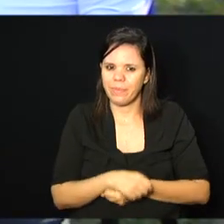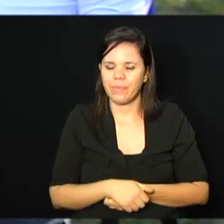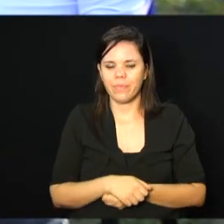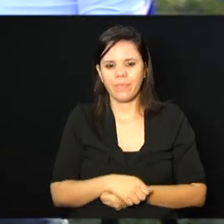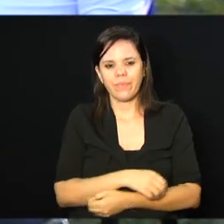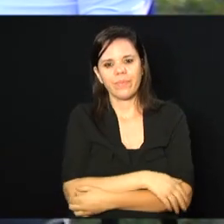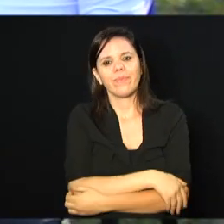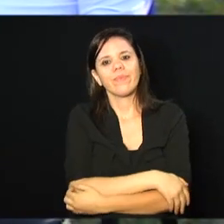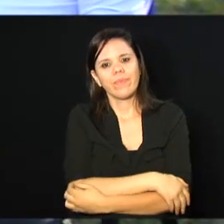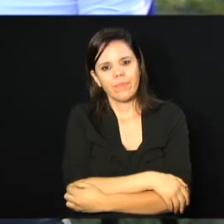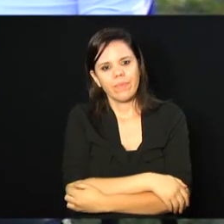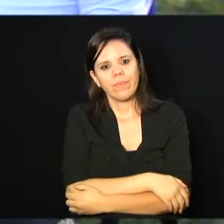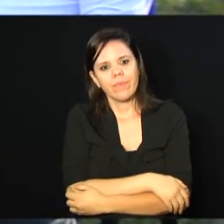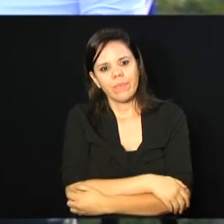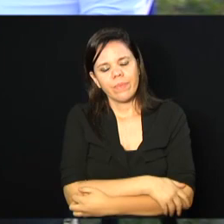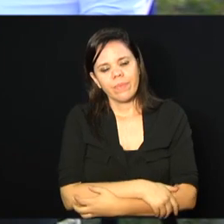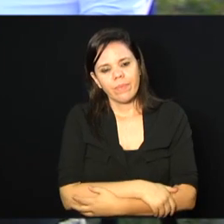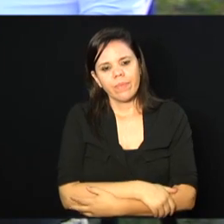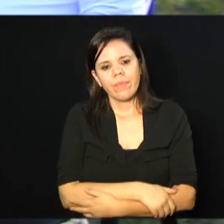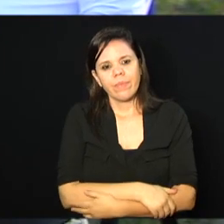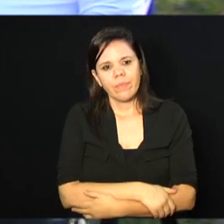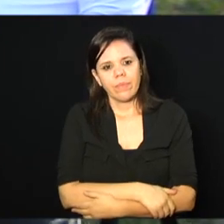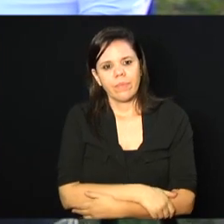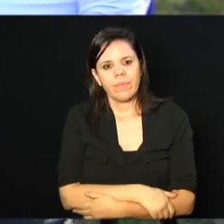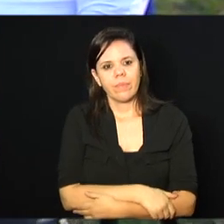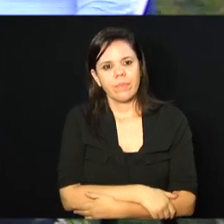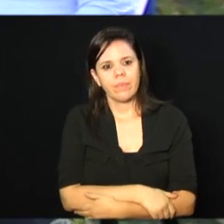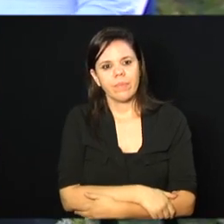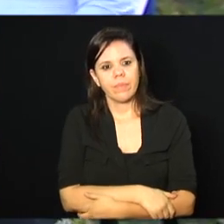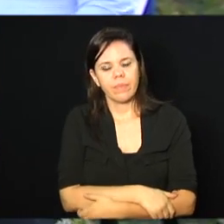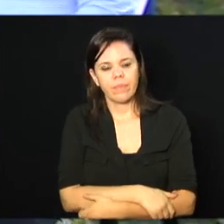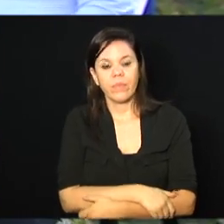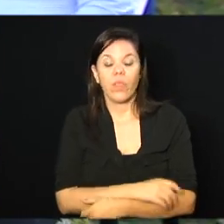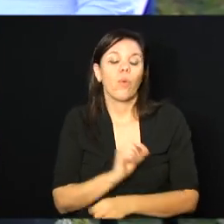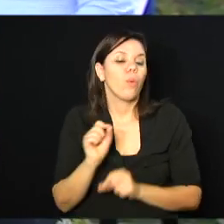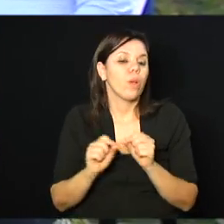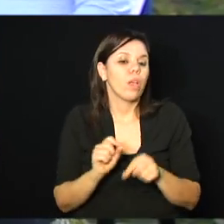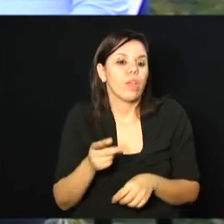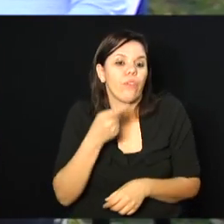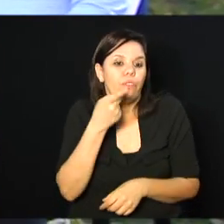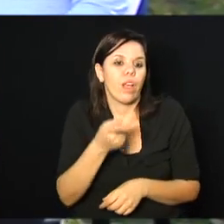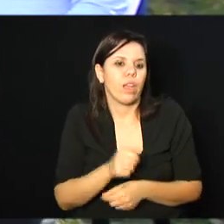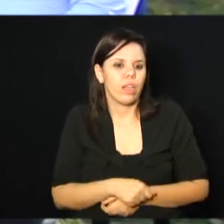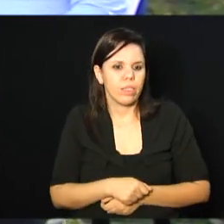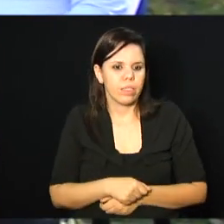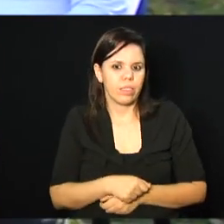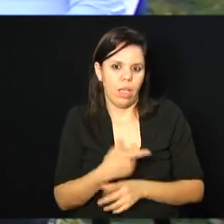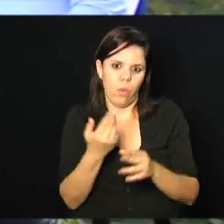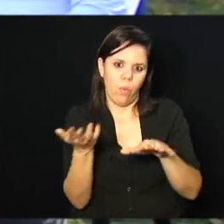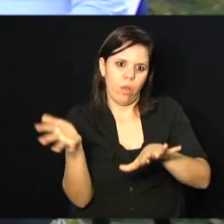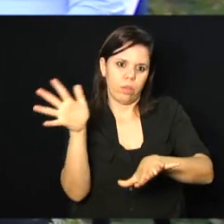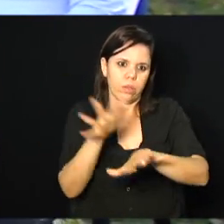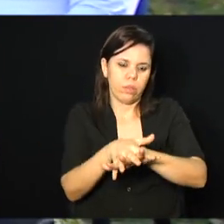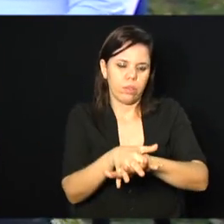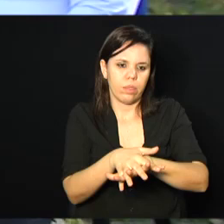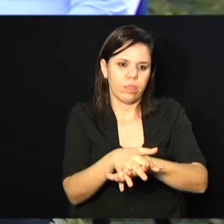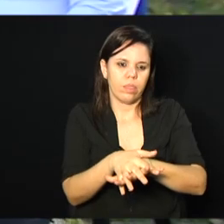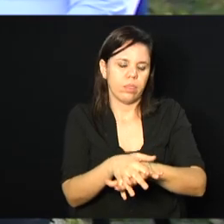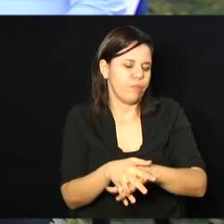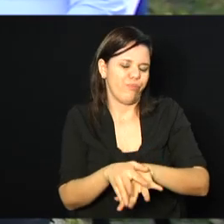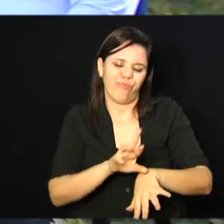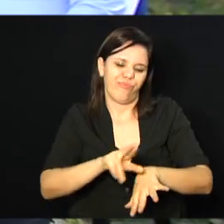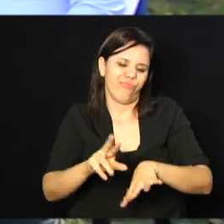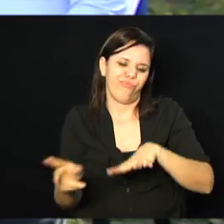porque aí vai naquilo que eu falei. Está sendo uma inclusão, né? Não uma integração, né?